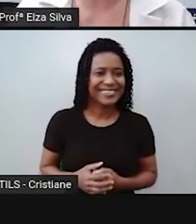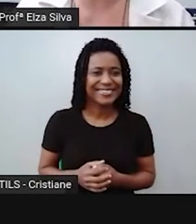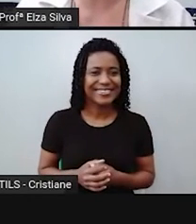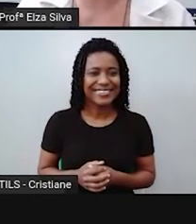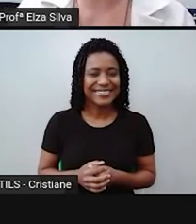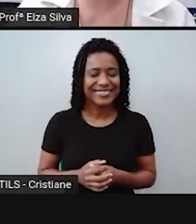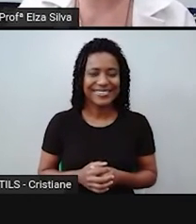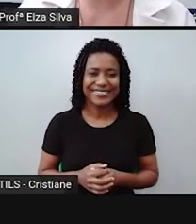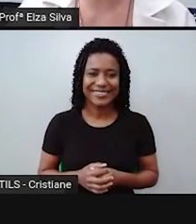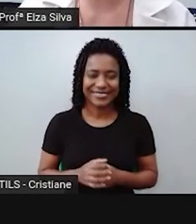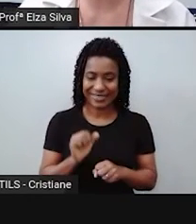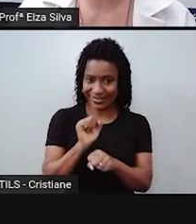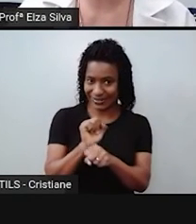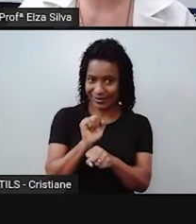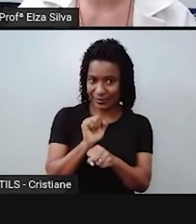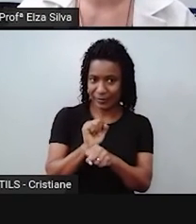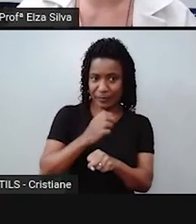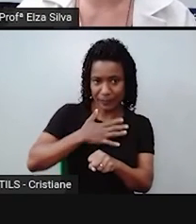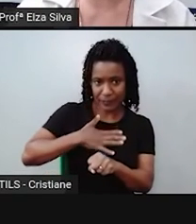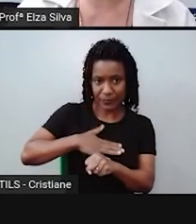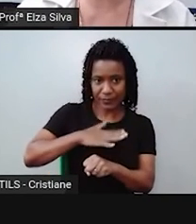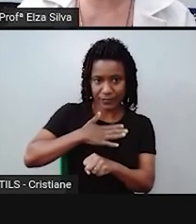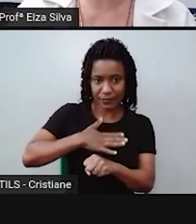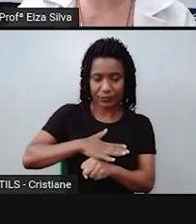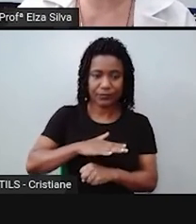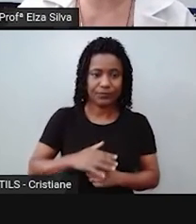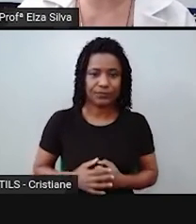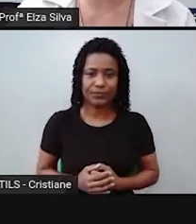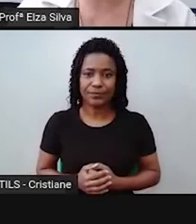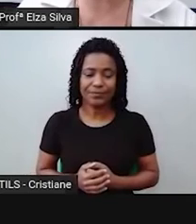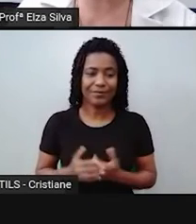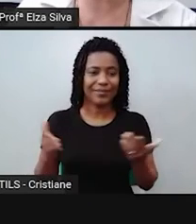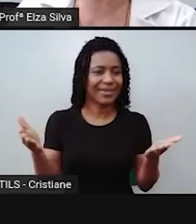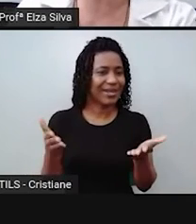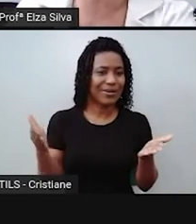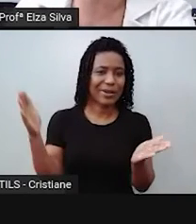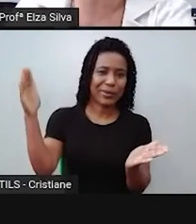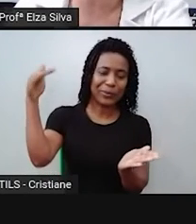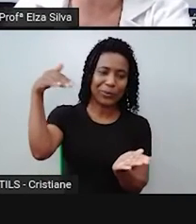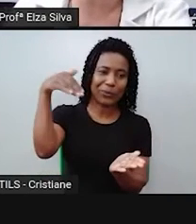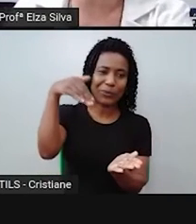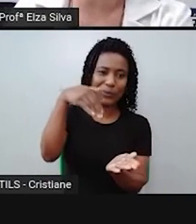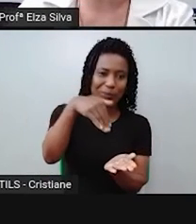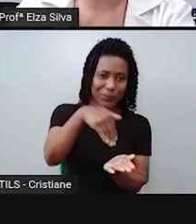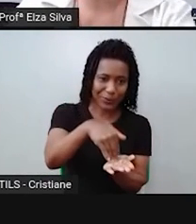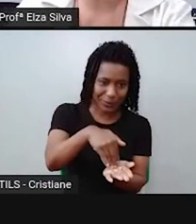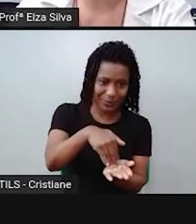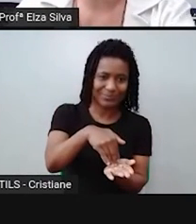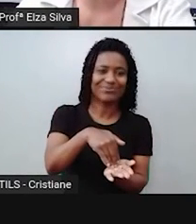minutinho, por favor. Então, já estamos chegando ao finalzinho de nossa aula